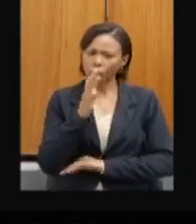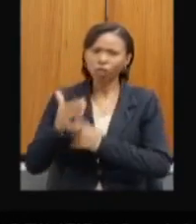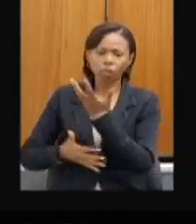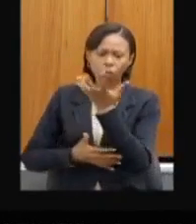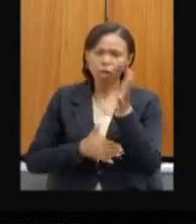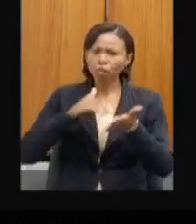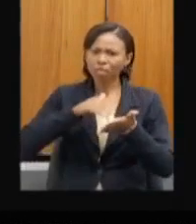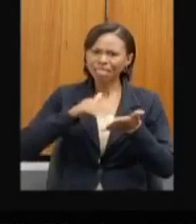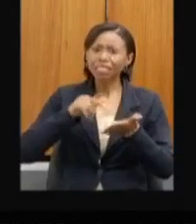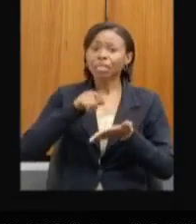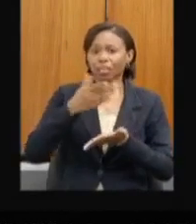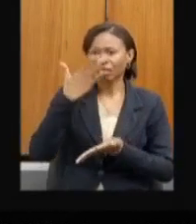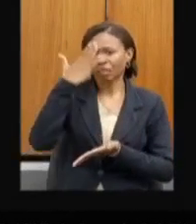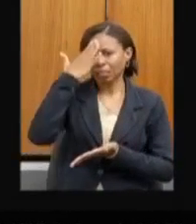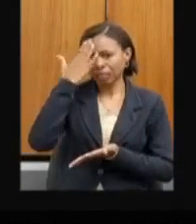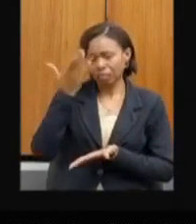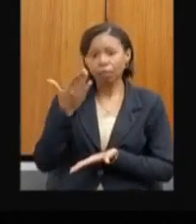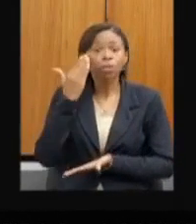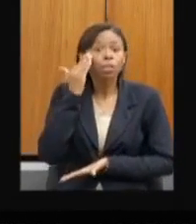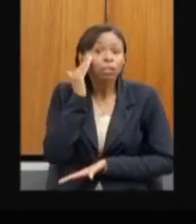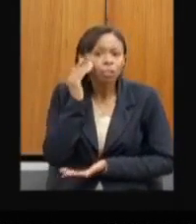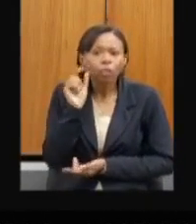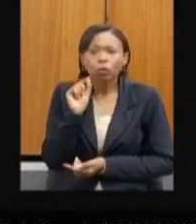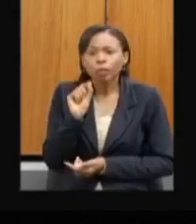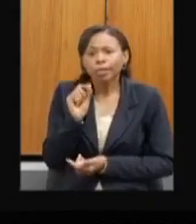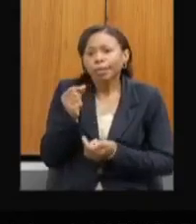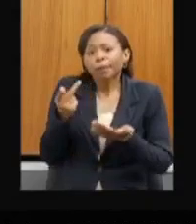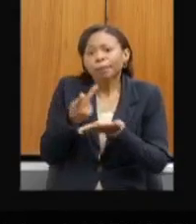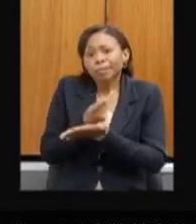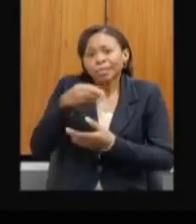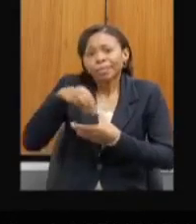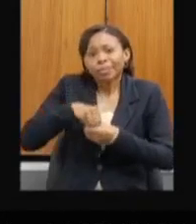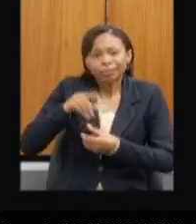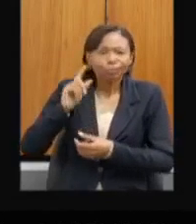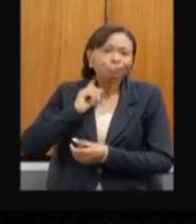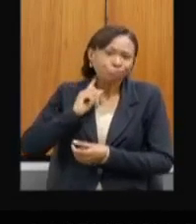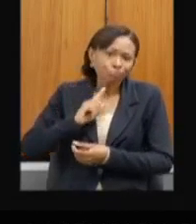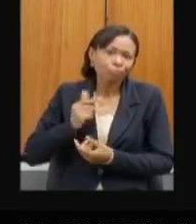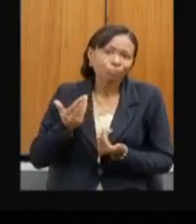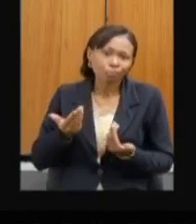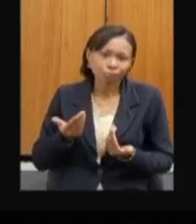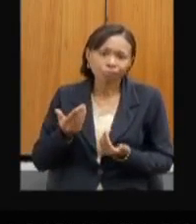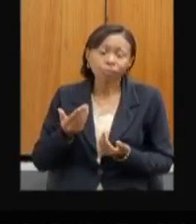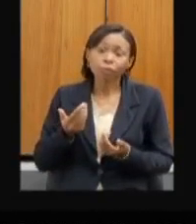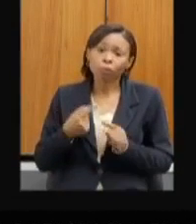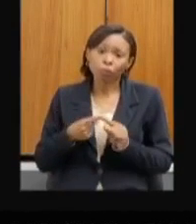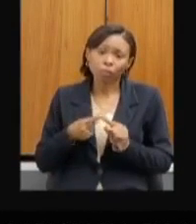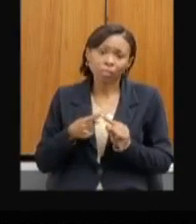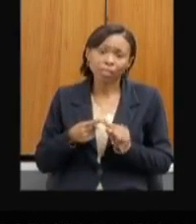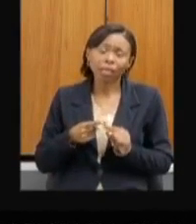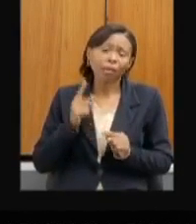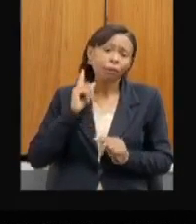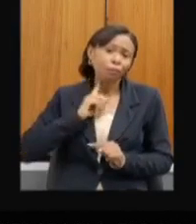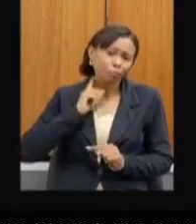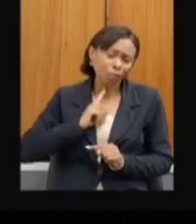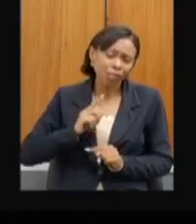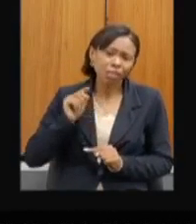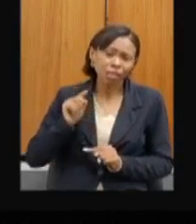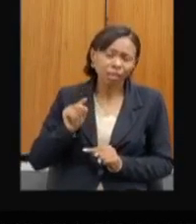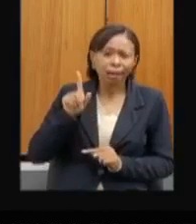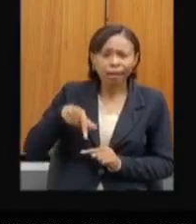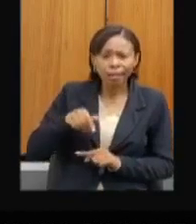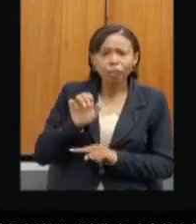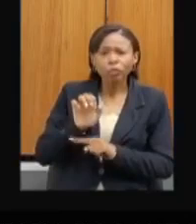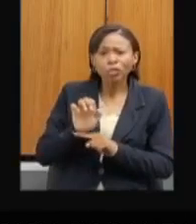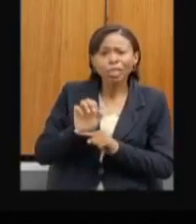o que que passa no nosso estado. A gente, Minas Gerais, é um estado que tem uma, é